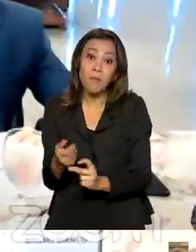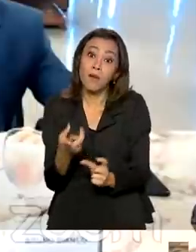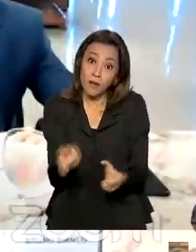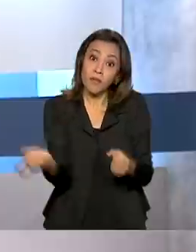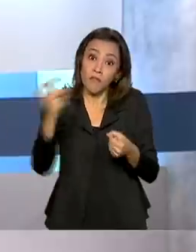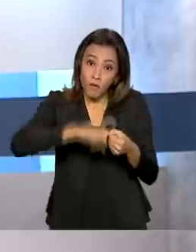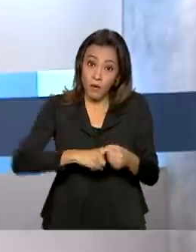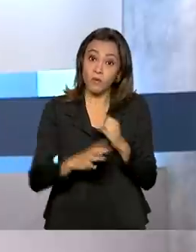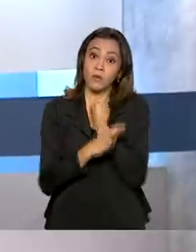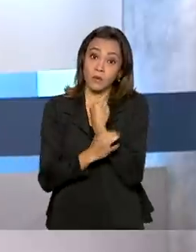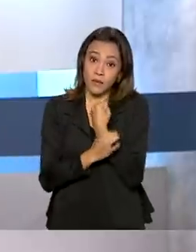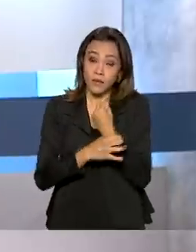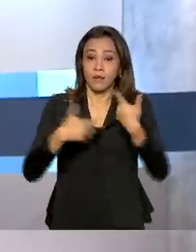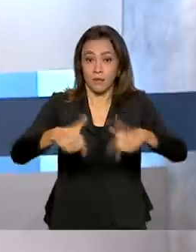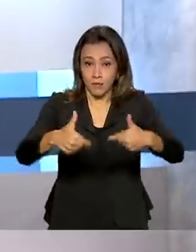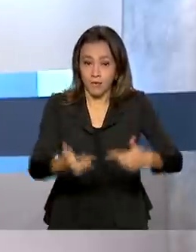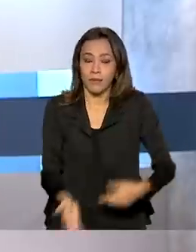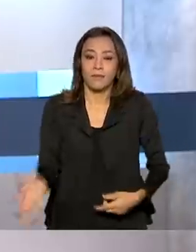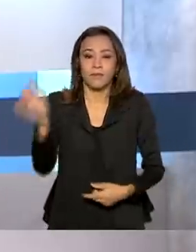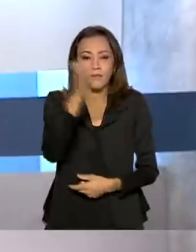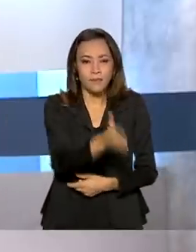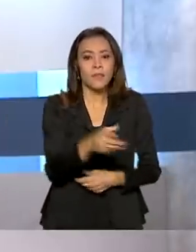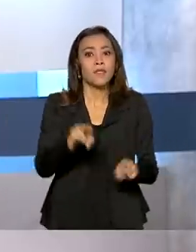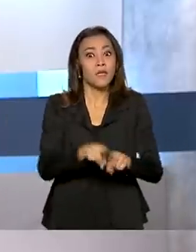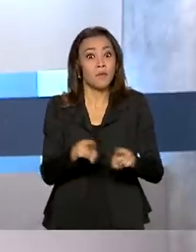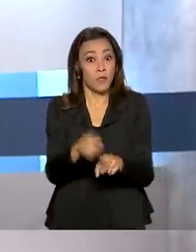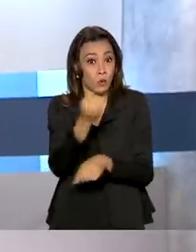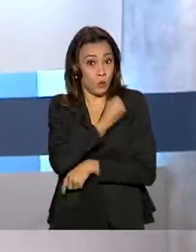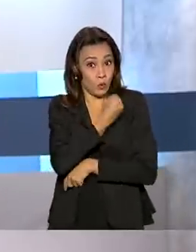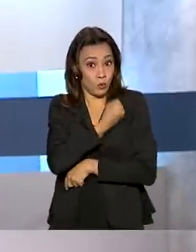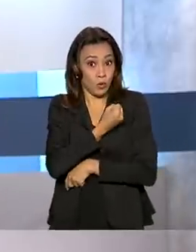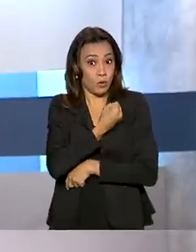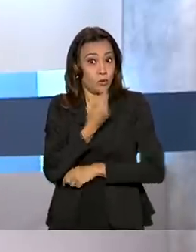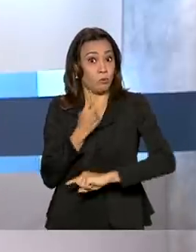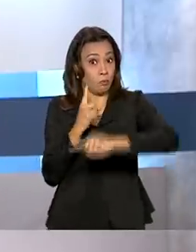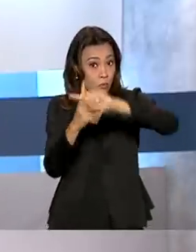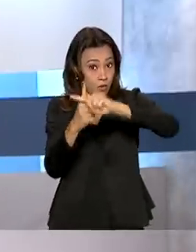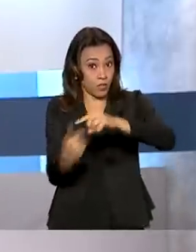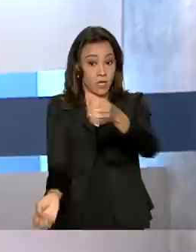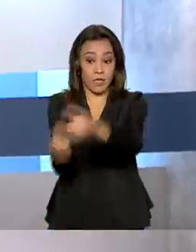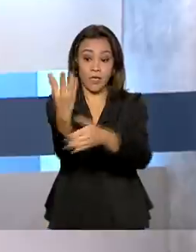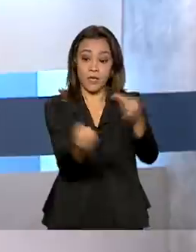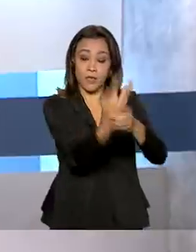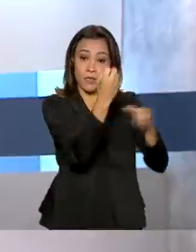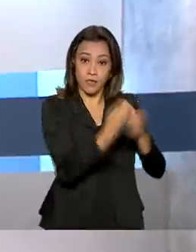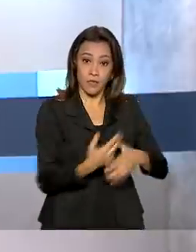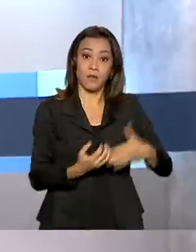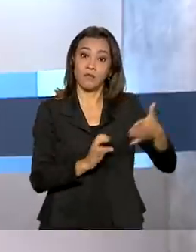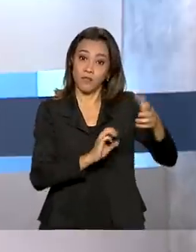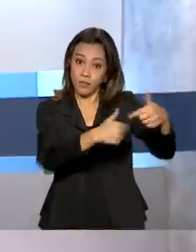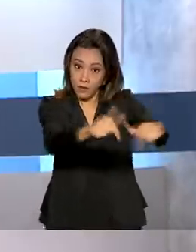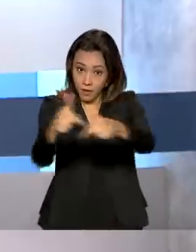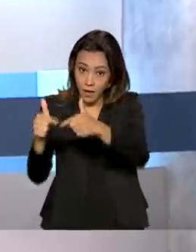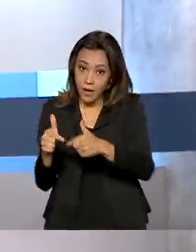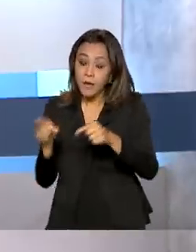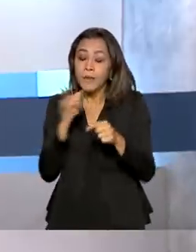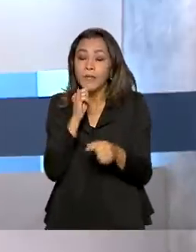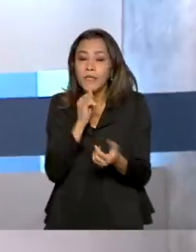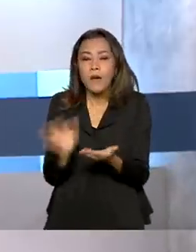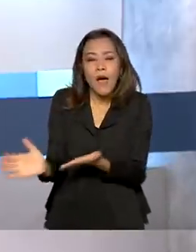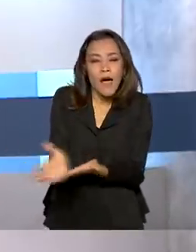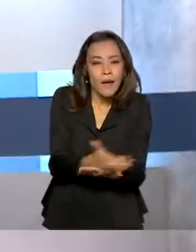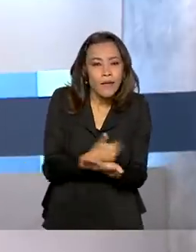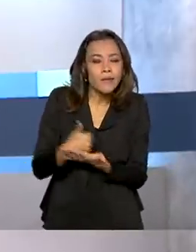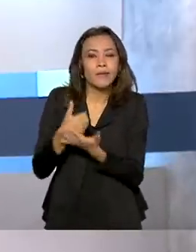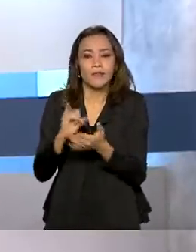ao trabalho. E além dos números positivos na geração de empregos, outros indicadores econômicos, como a arrecadação de